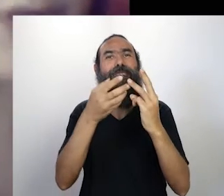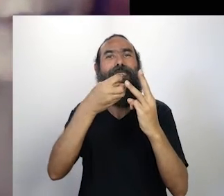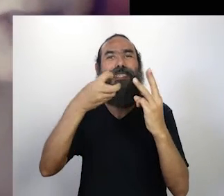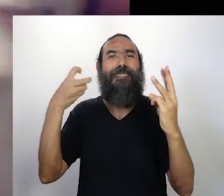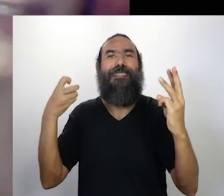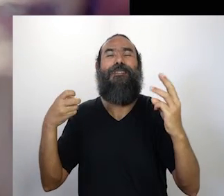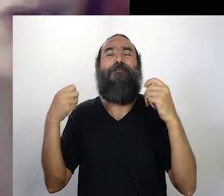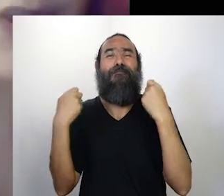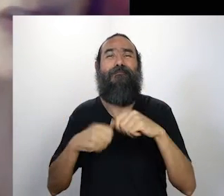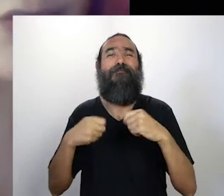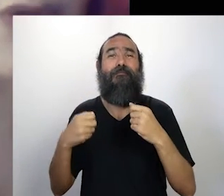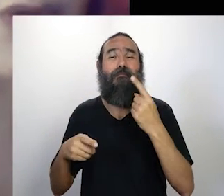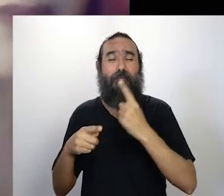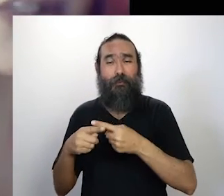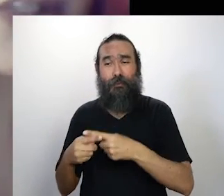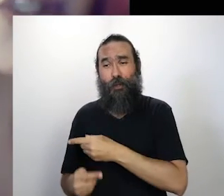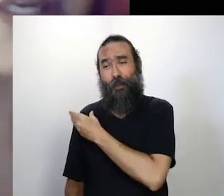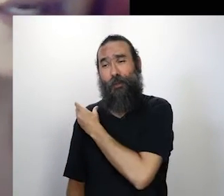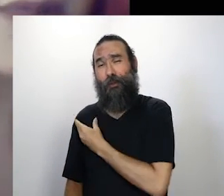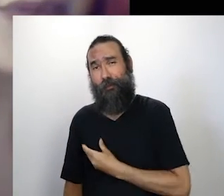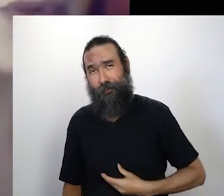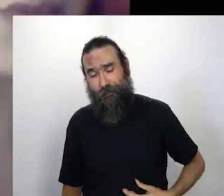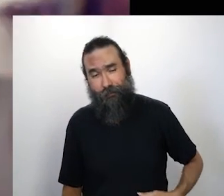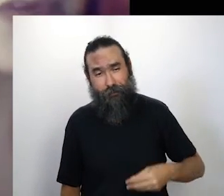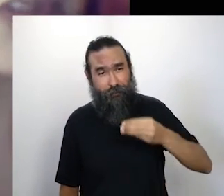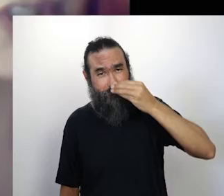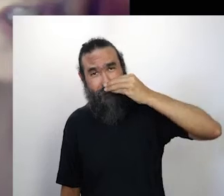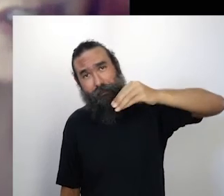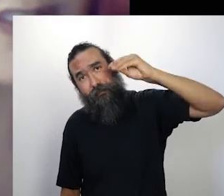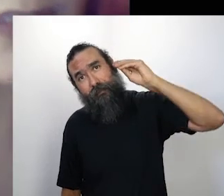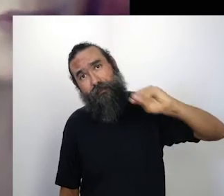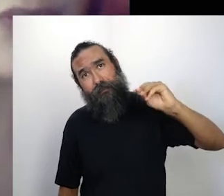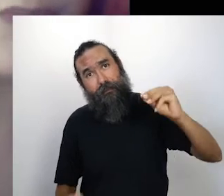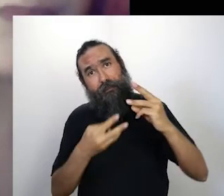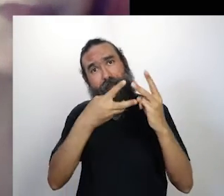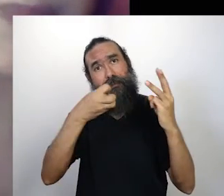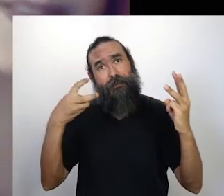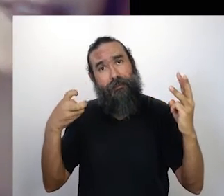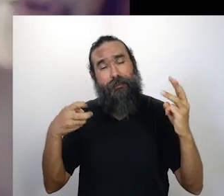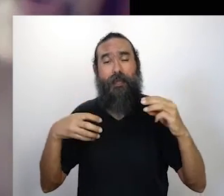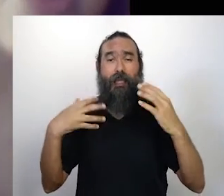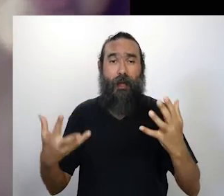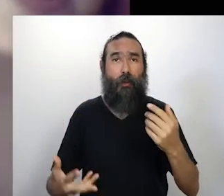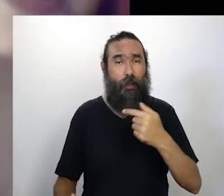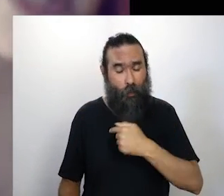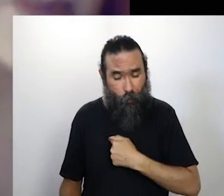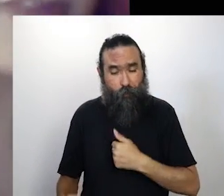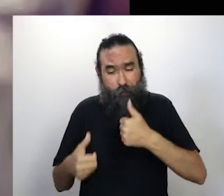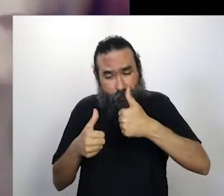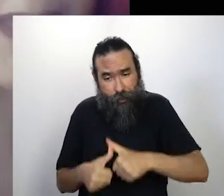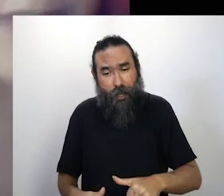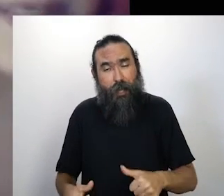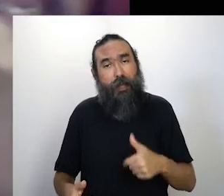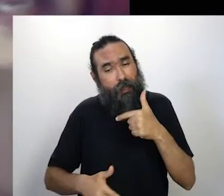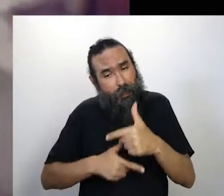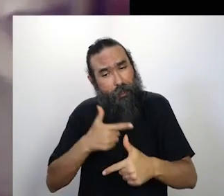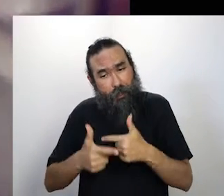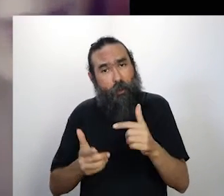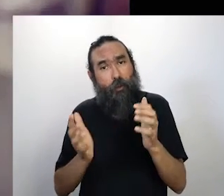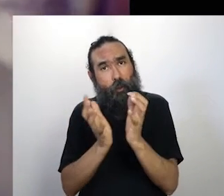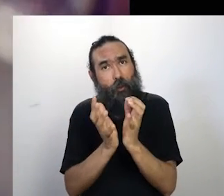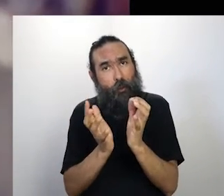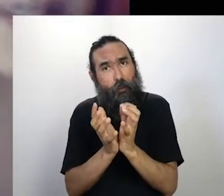que o governo realmente vira as costas totalmente para os povos indígenas, então eu participo de um grupo aqui que se chama FAPIB, que é